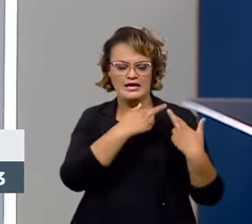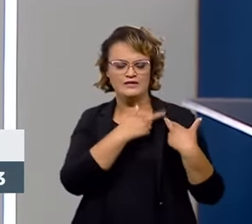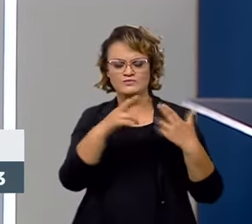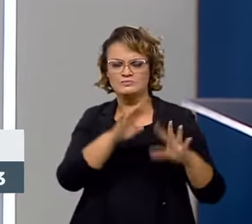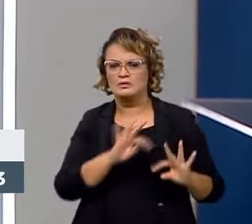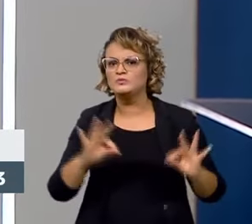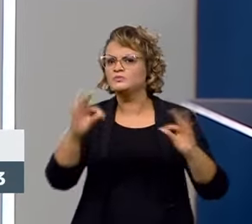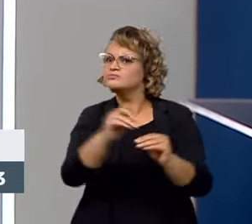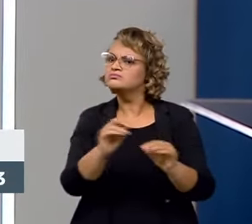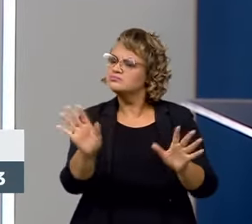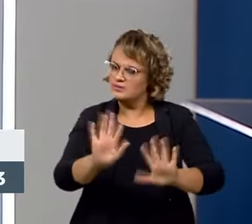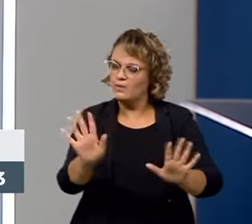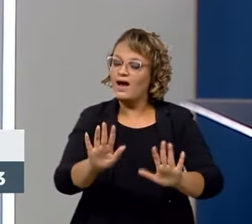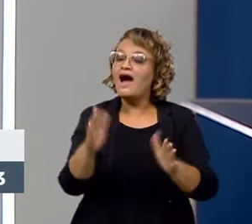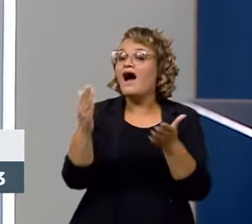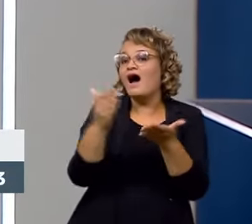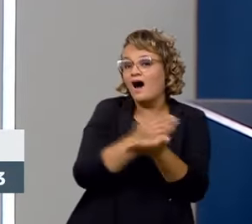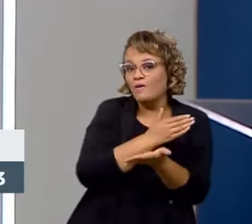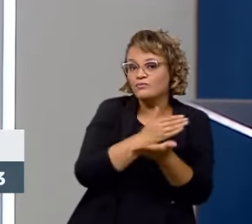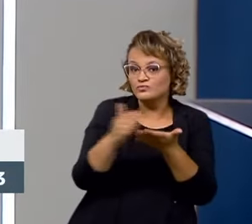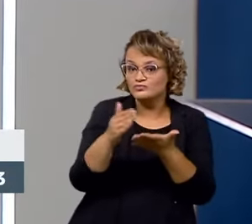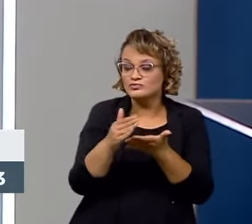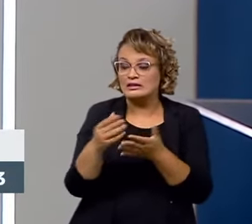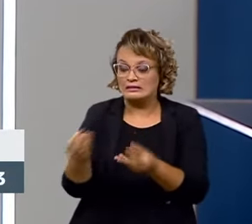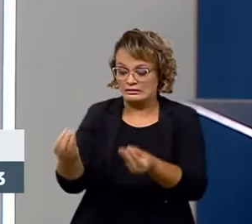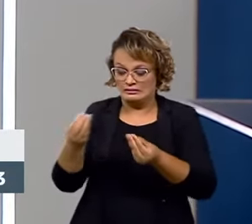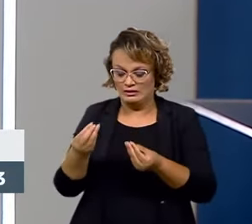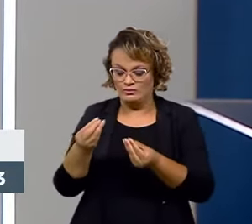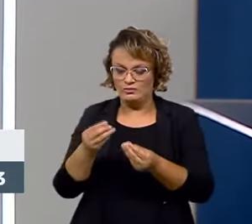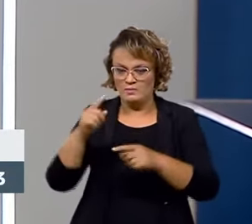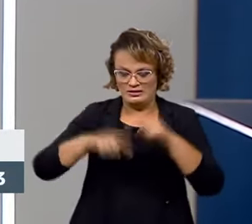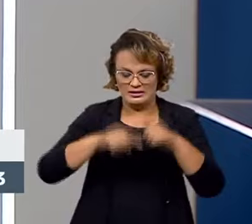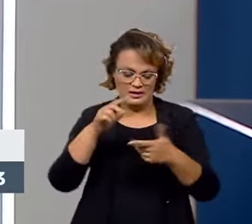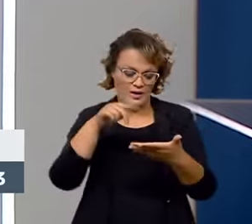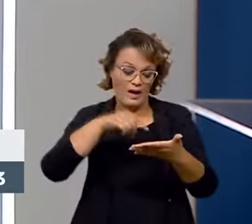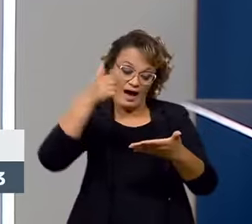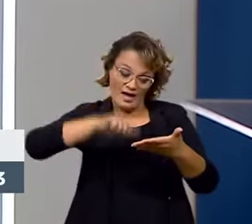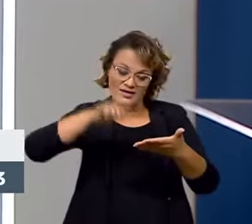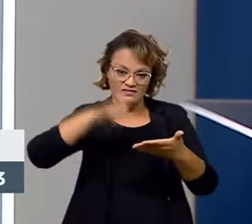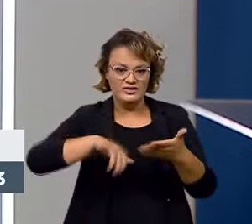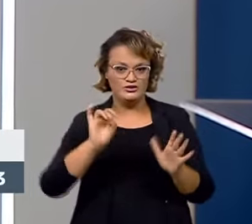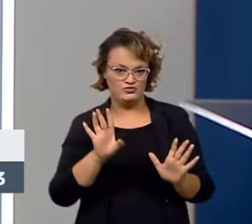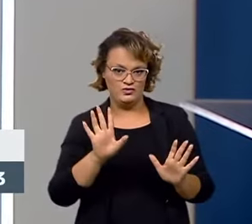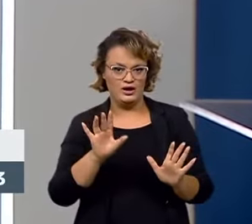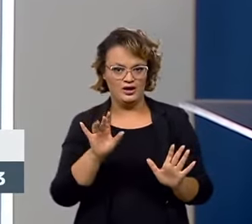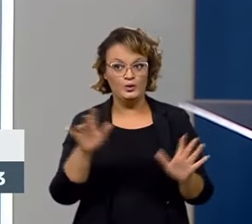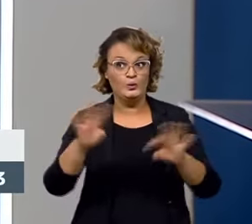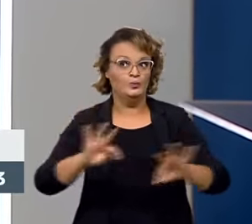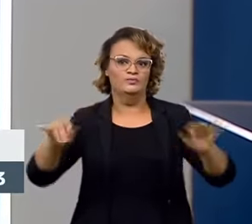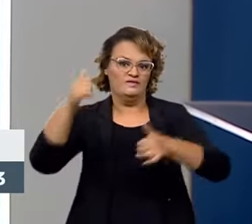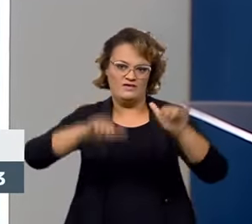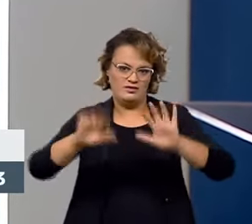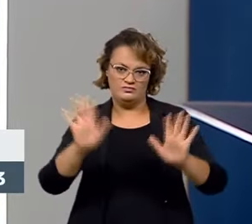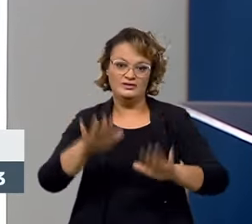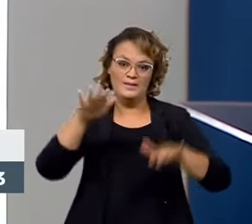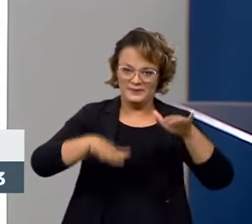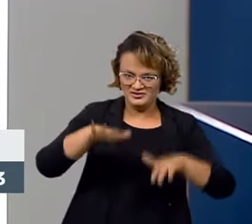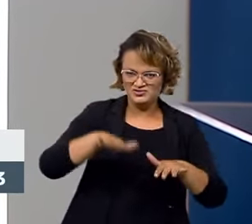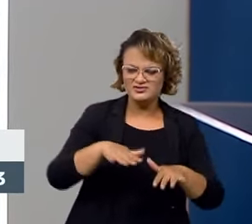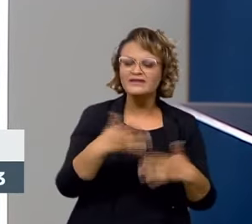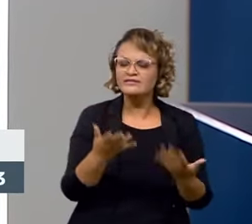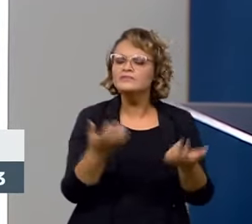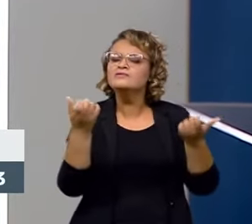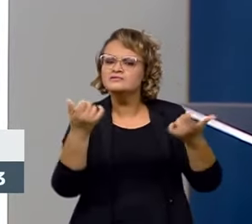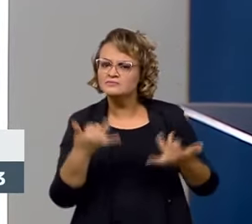regulações, mas sim de quem ofertou o produto ao mercado, caso haja alguma irregularidade. Então, eu queria pedir para o senhor começar o programa de hoje